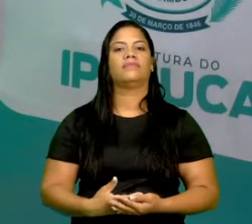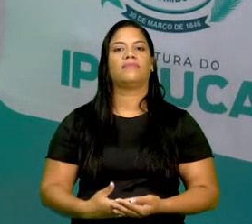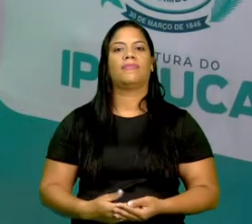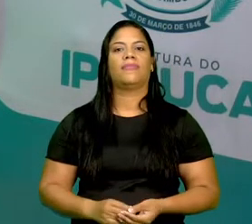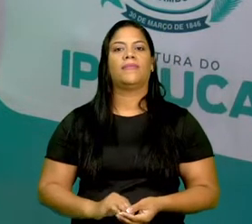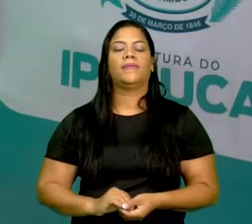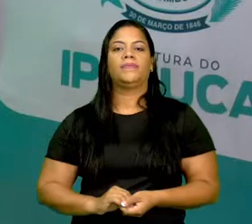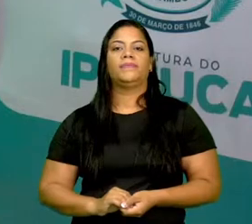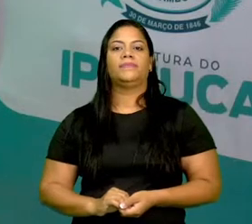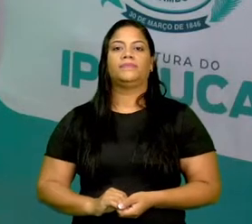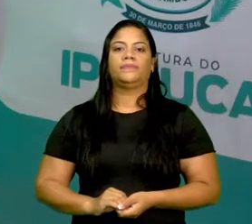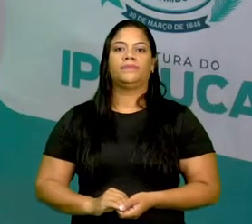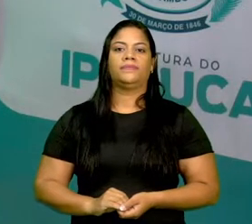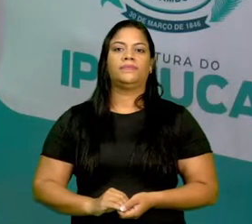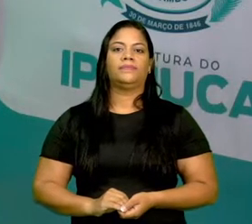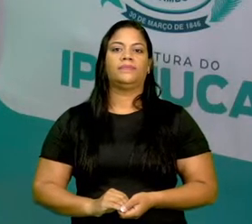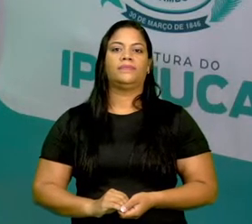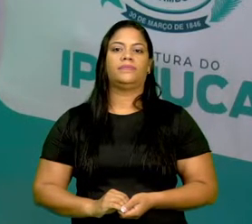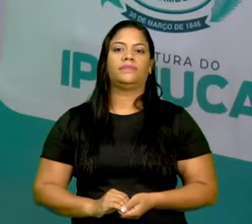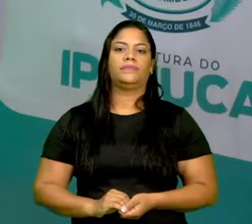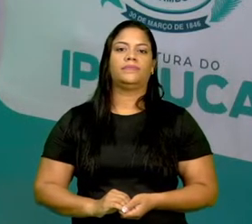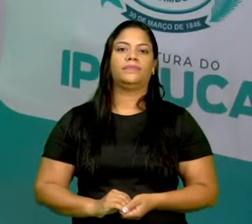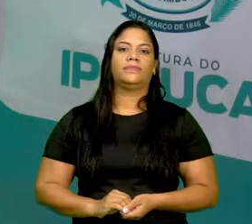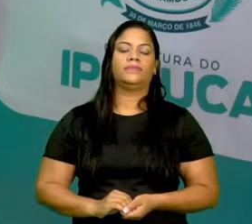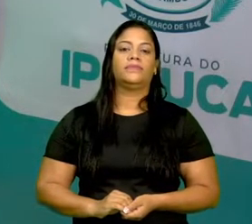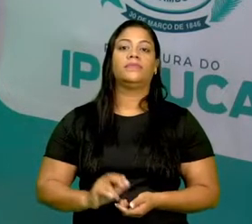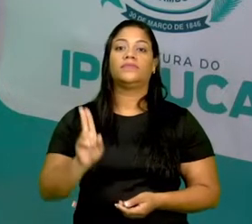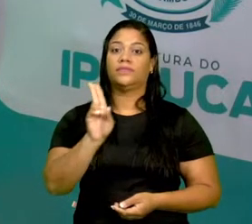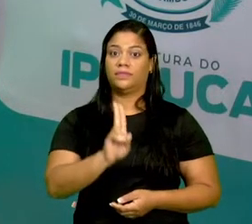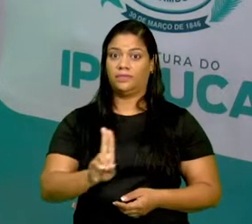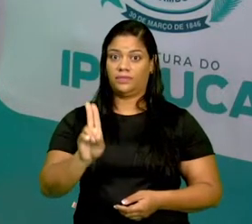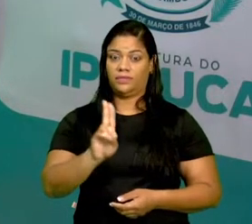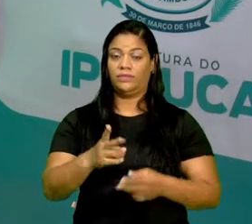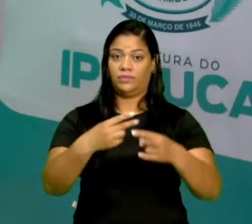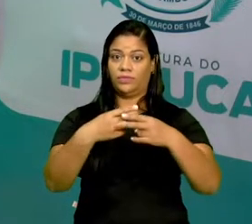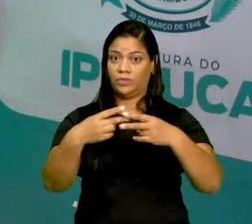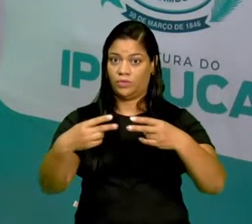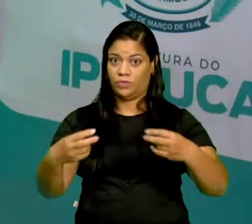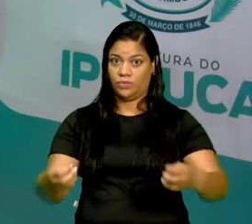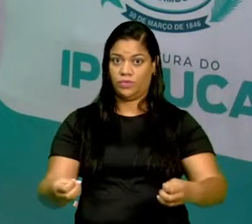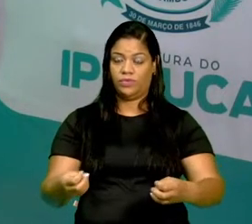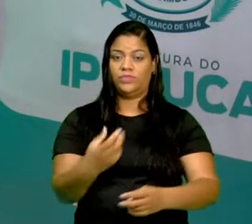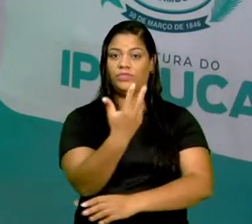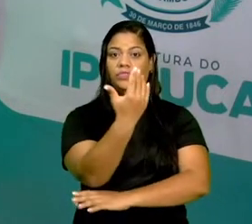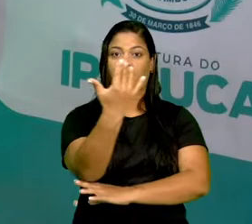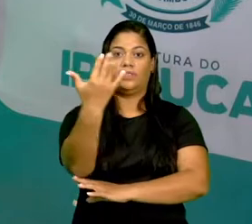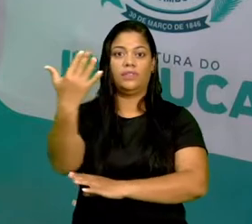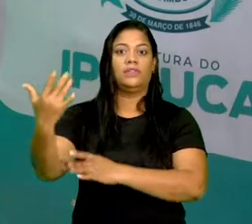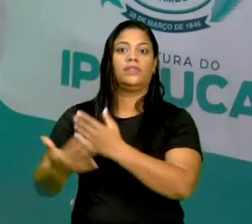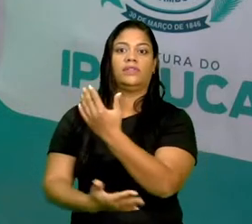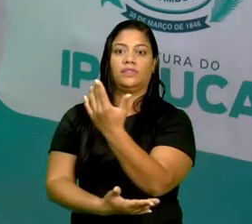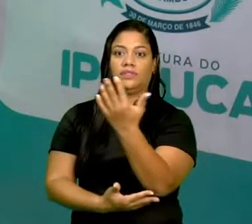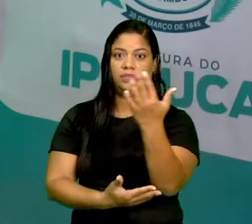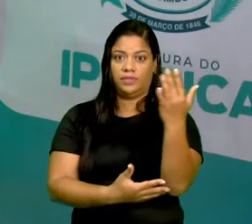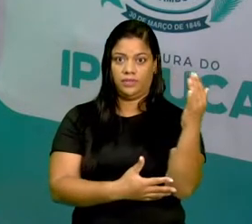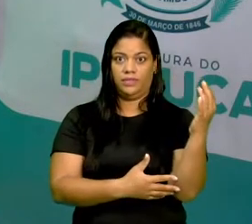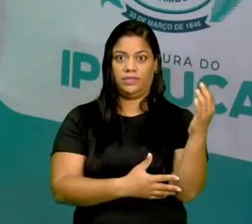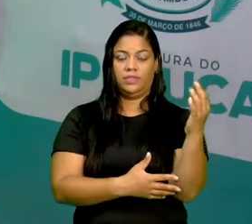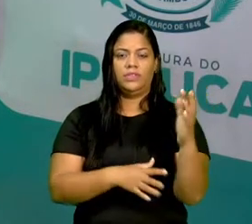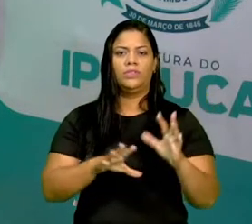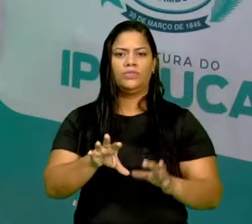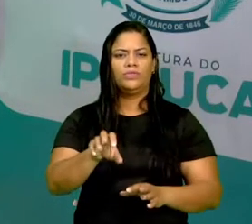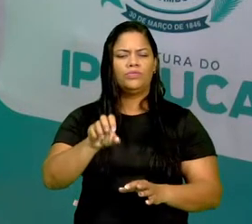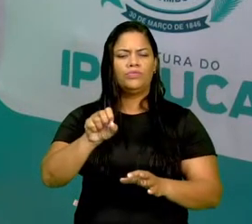considerados recursos naturais, que é retirado